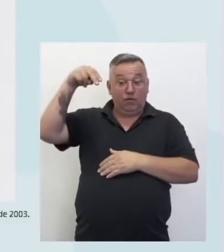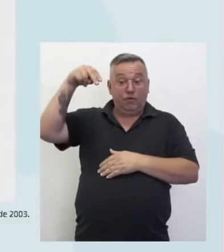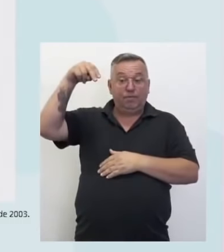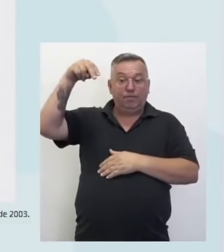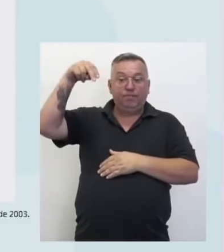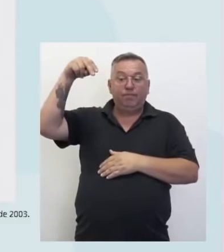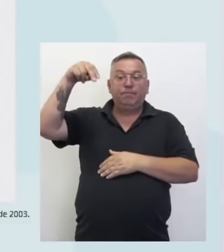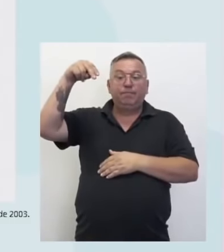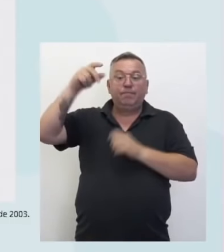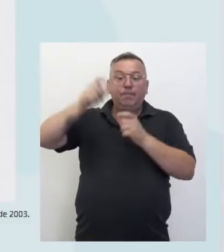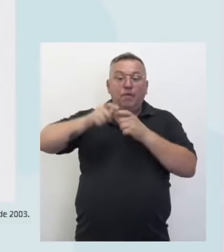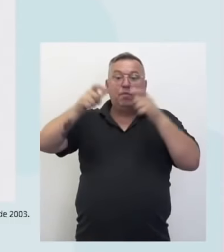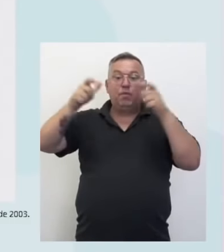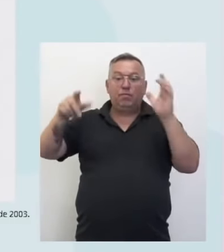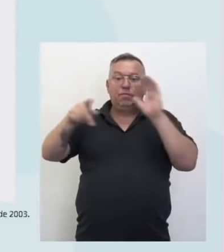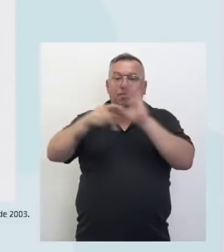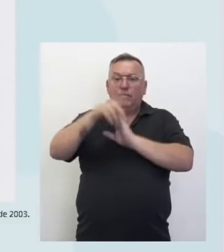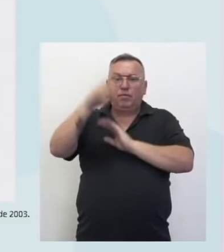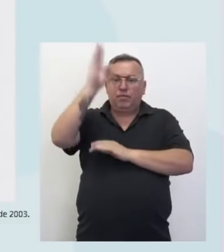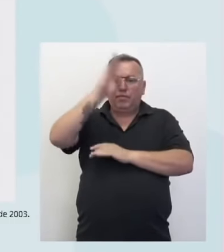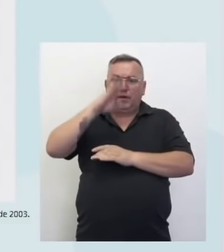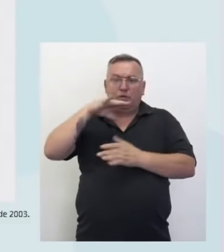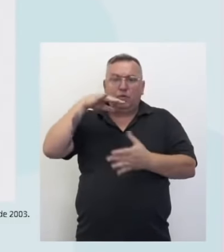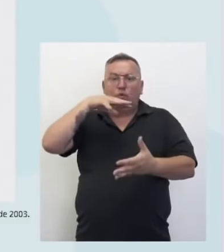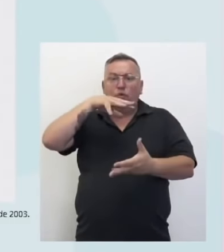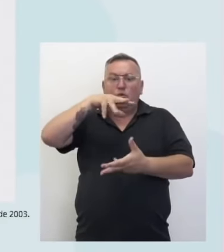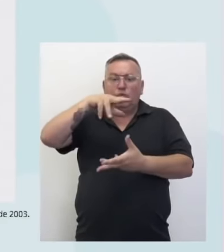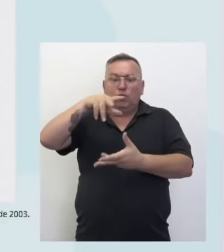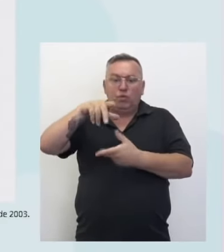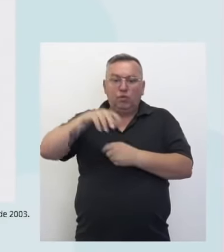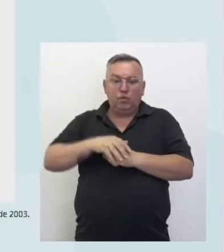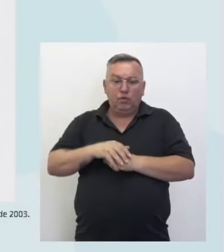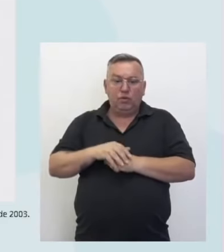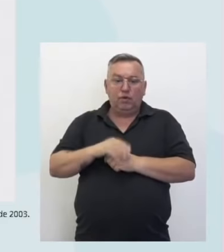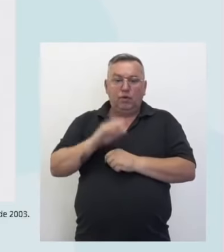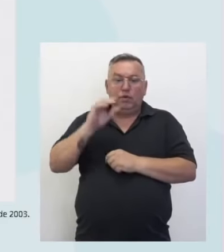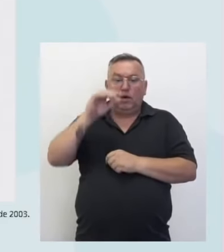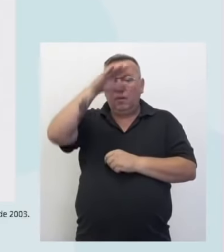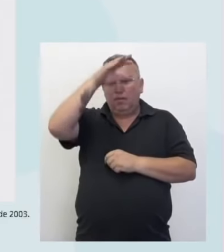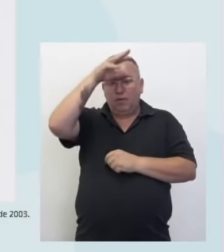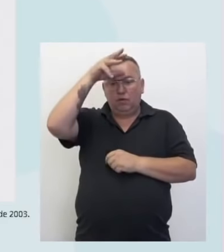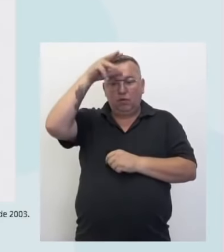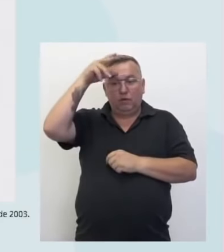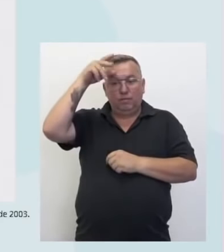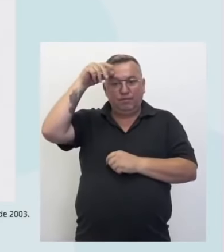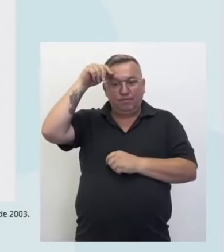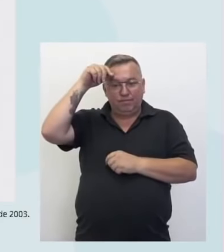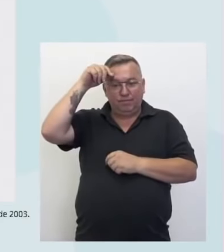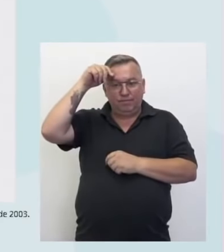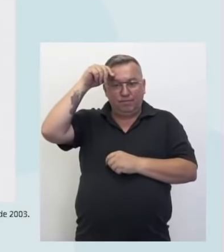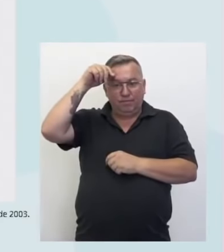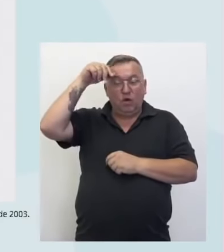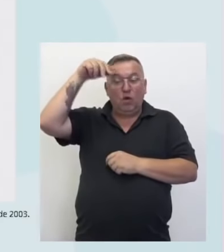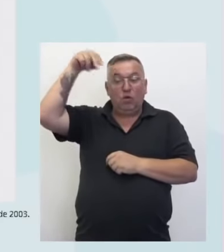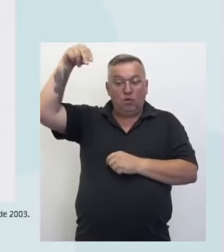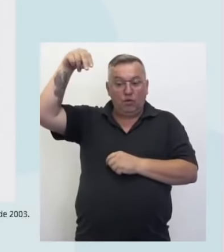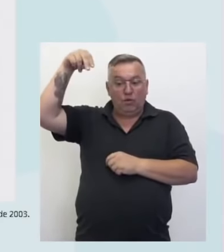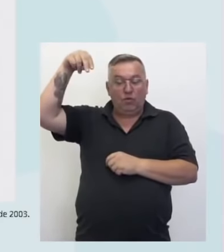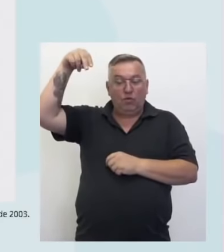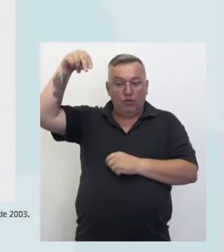vídeo, a maior bacia do Brasil e do mundo, que é a bacia hidrográfica aí do Amazônia. Então a região norte,